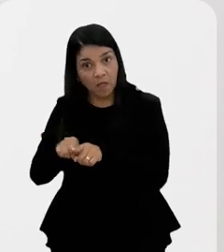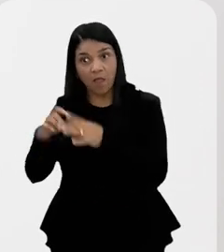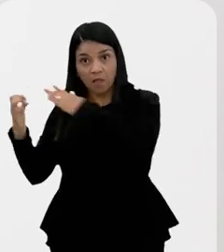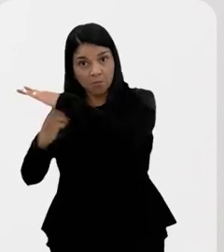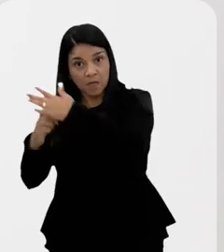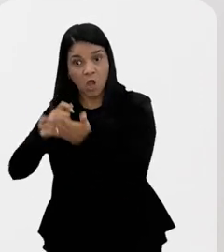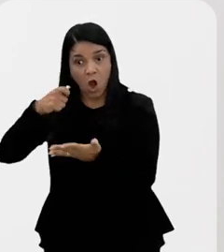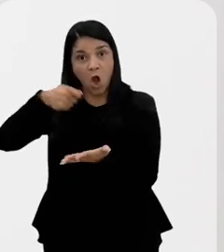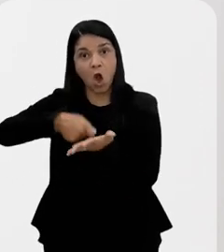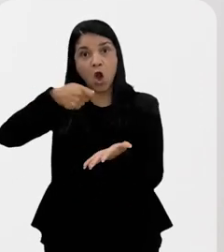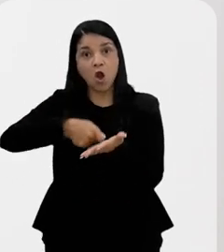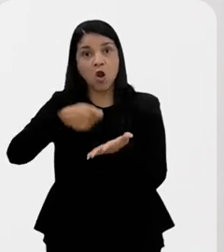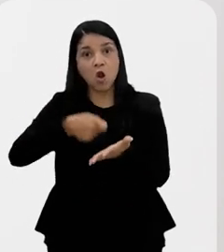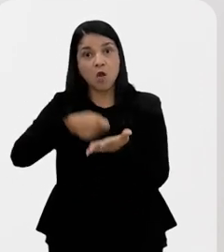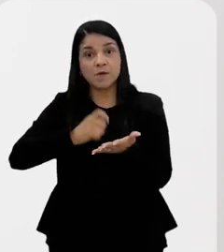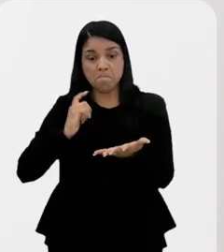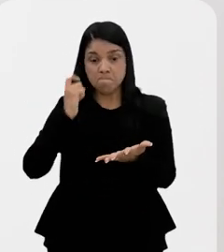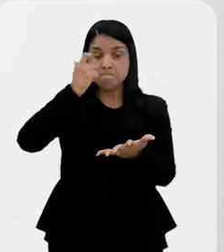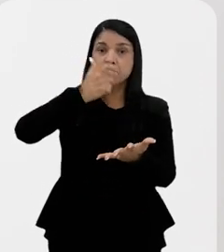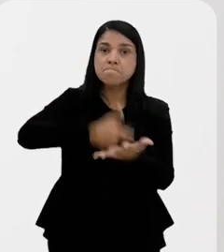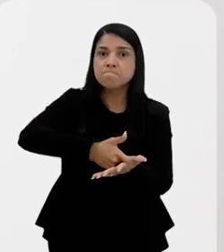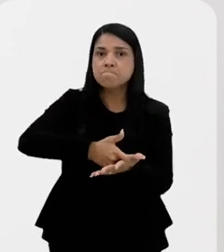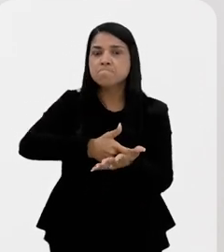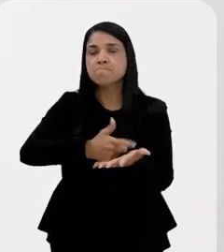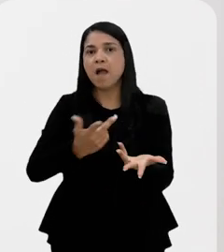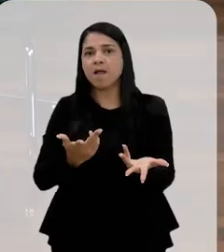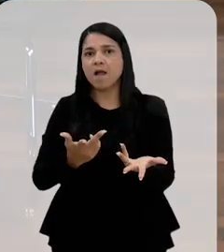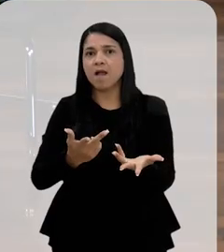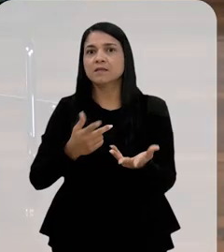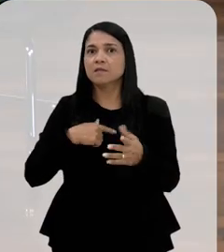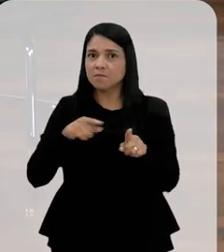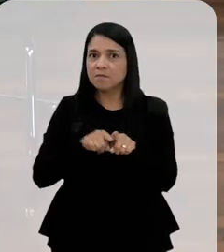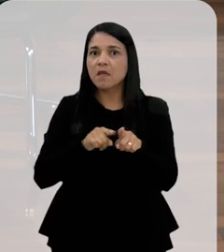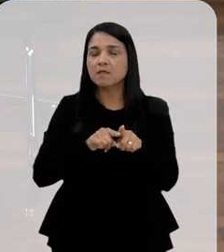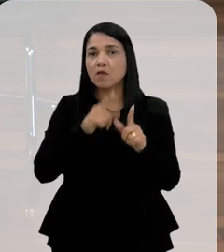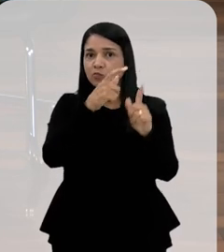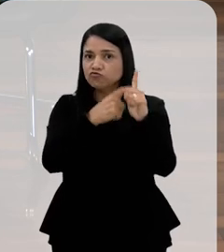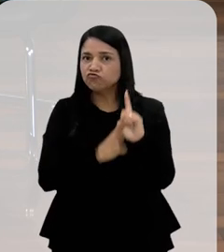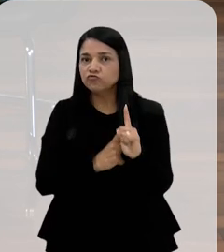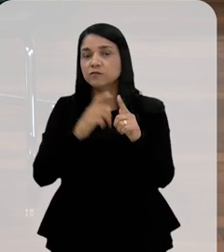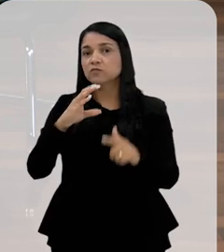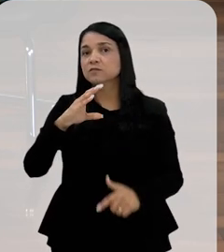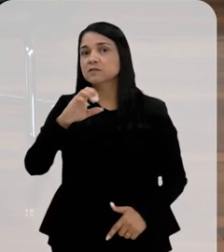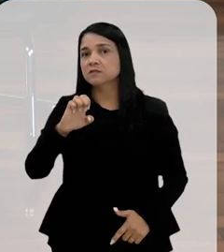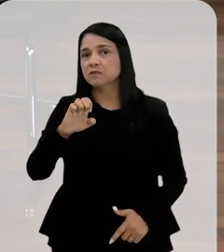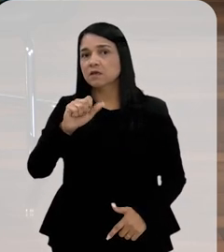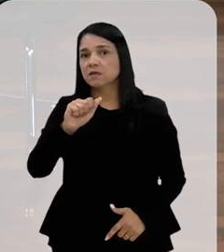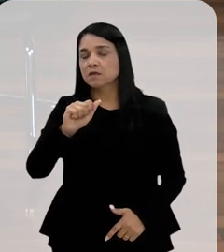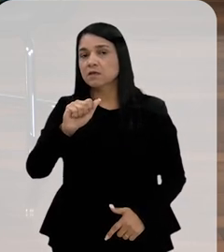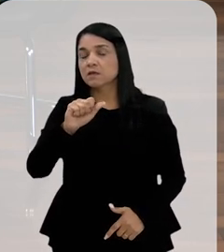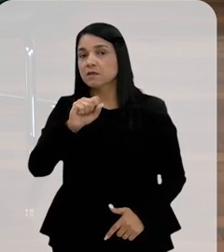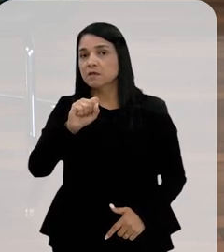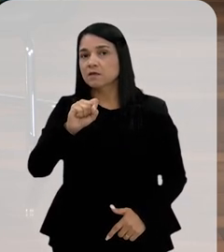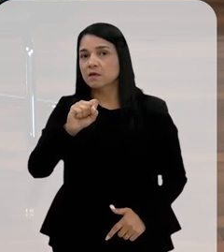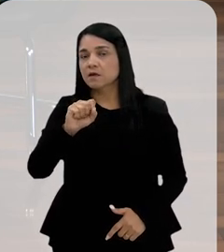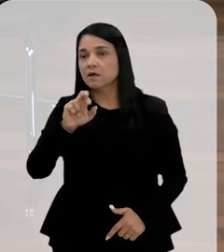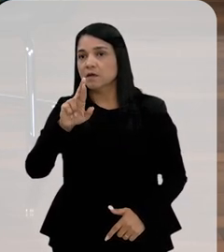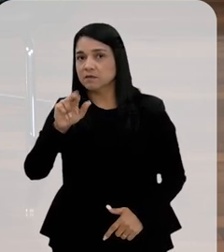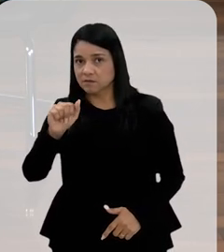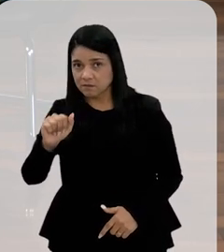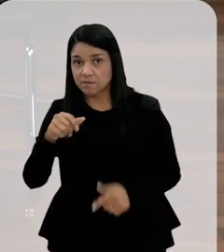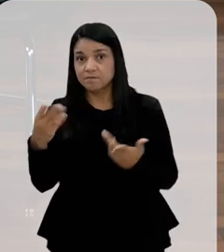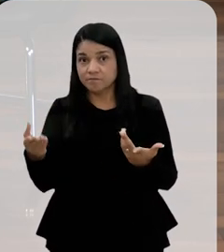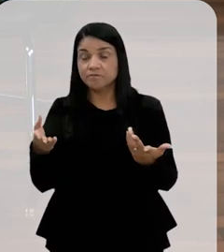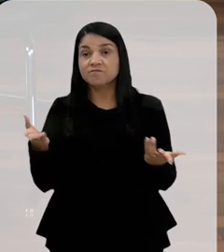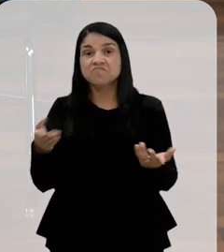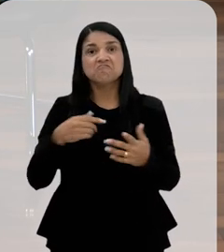concessionárias agora de água no Rio de Janeiro e estão sendo inscritas no Serasa. Então, o problema da água no Rio de Janeiro virou